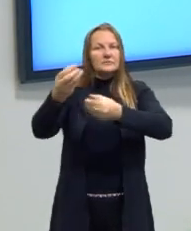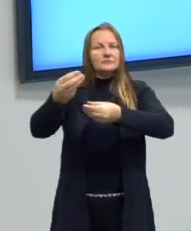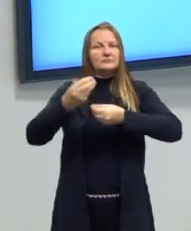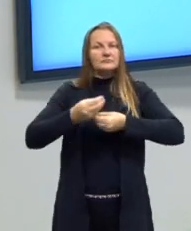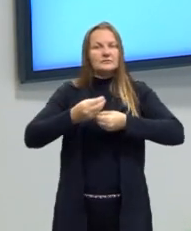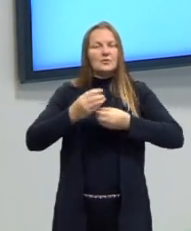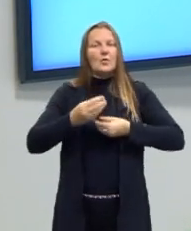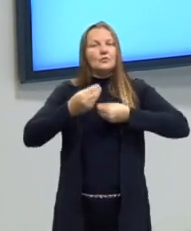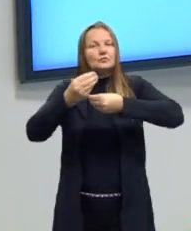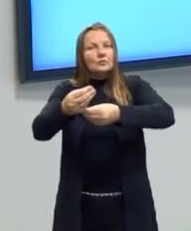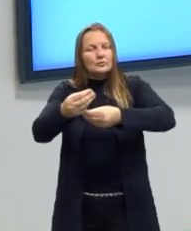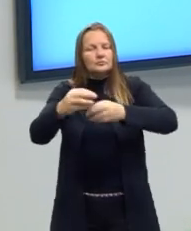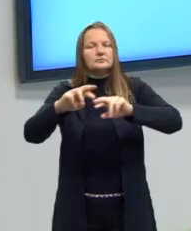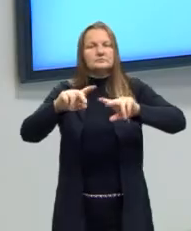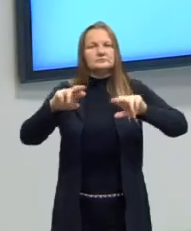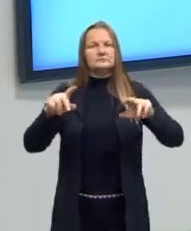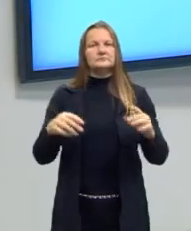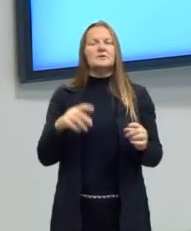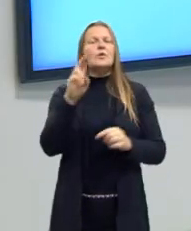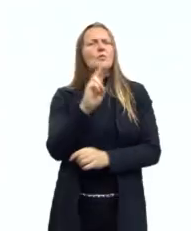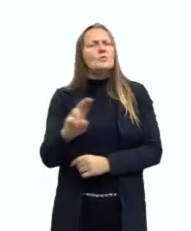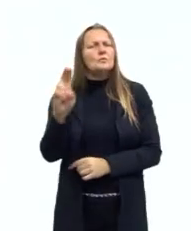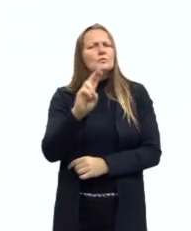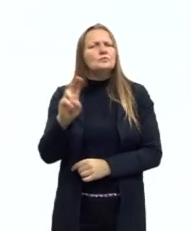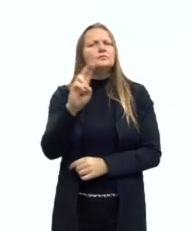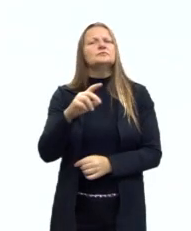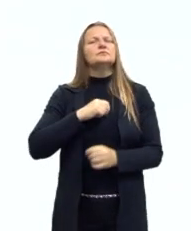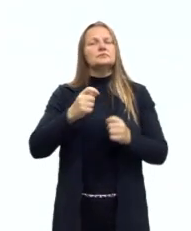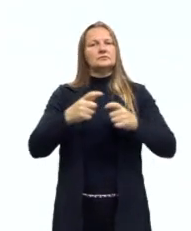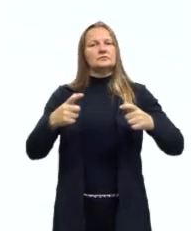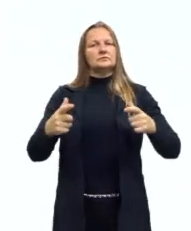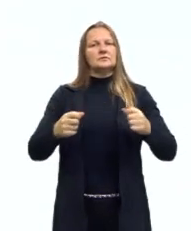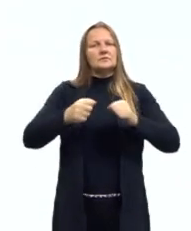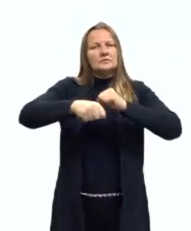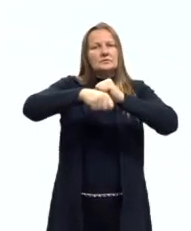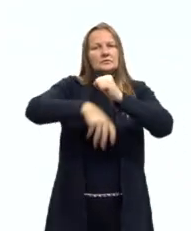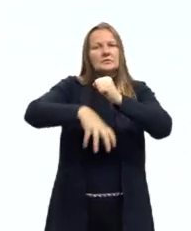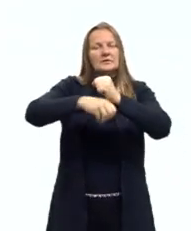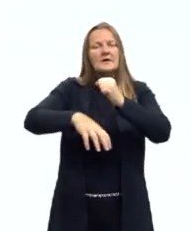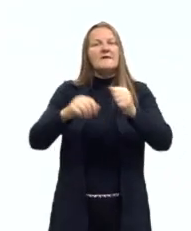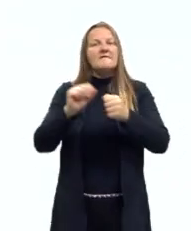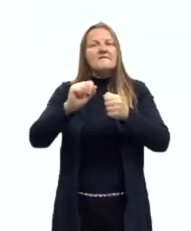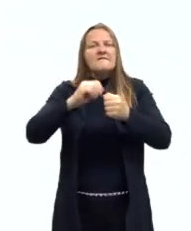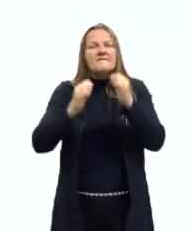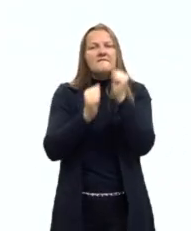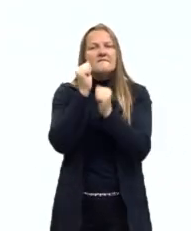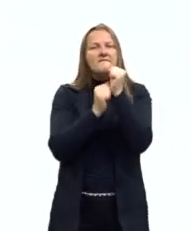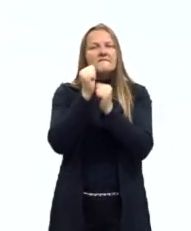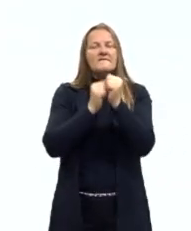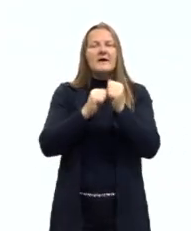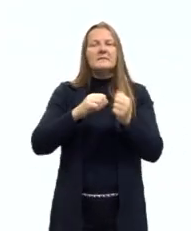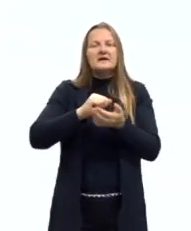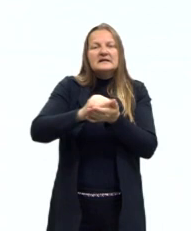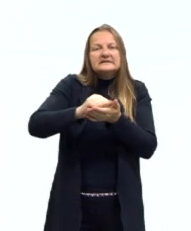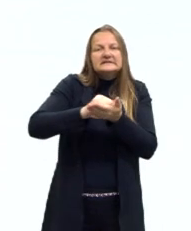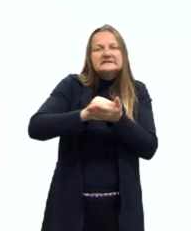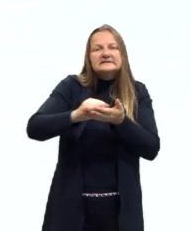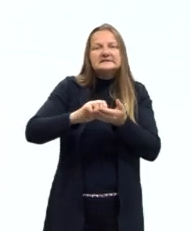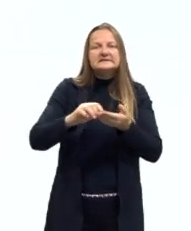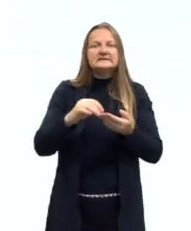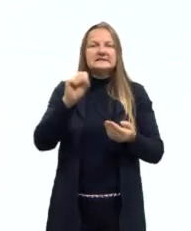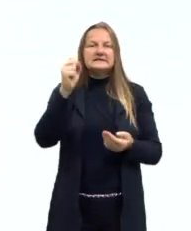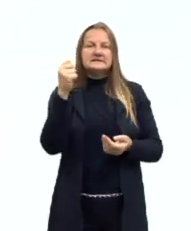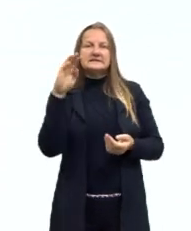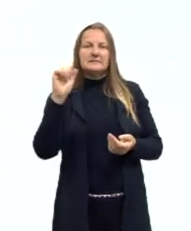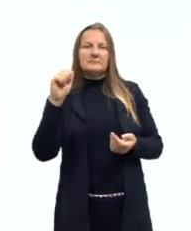E elas são amplamente utilizadas na fabricação de corantes, medicamentos, sabão. Mas alguns